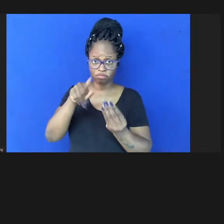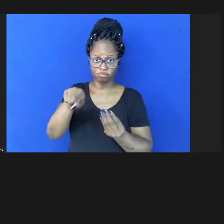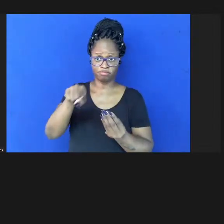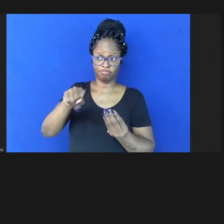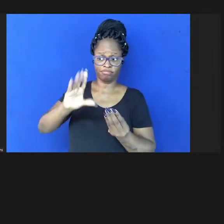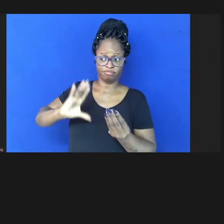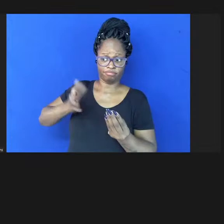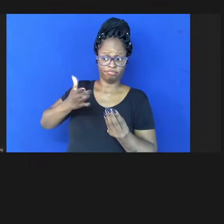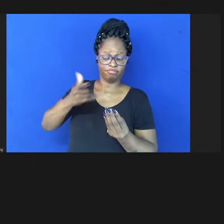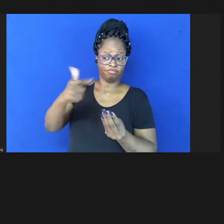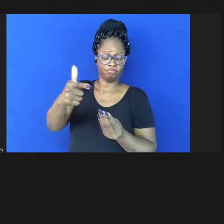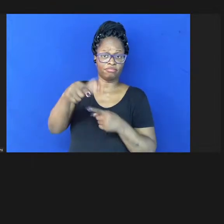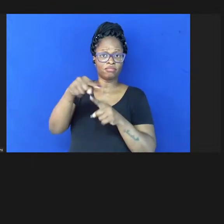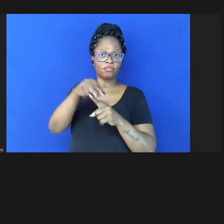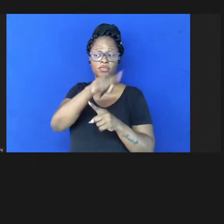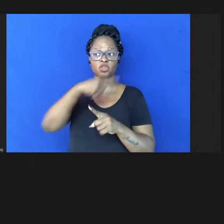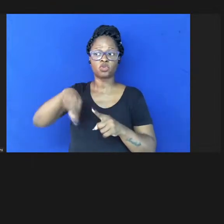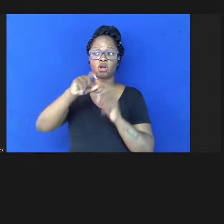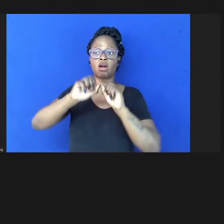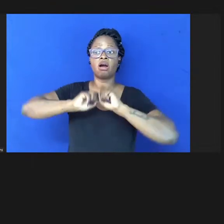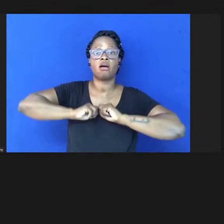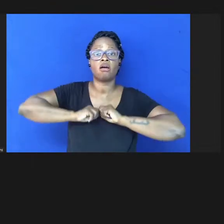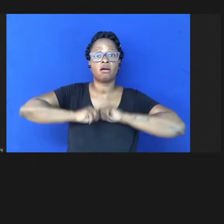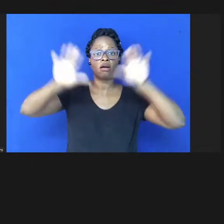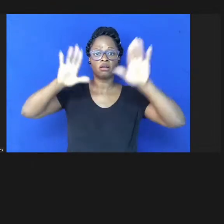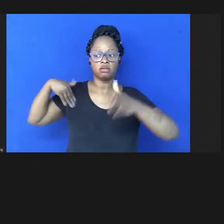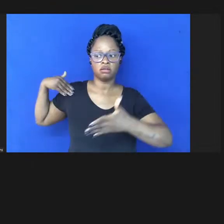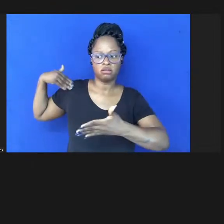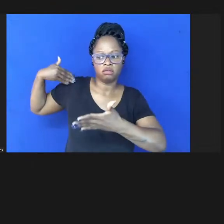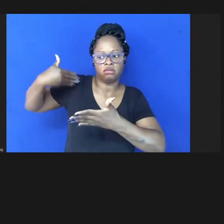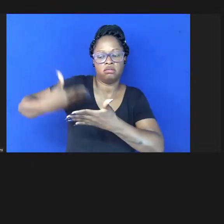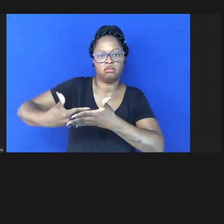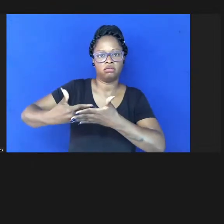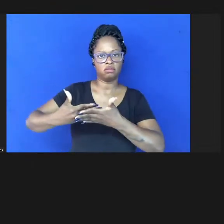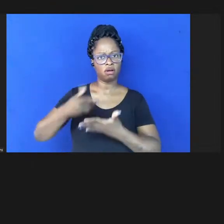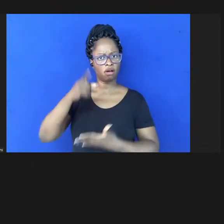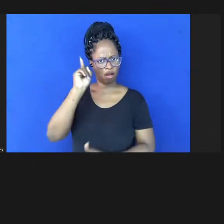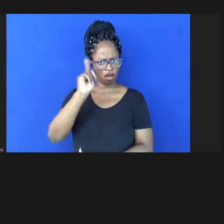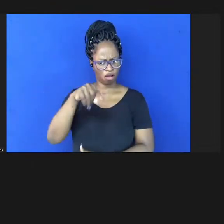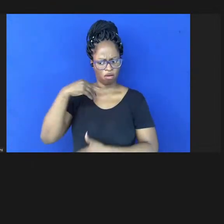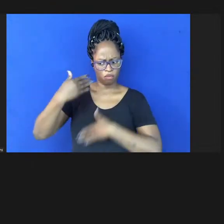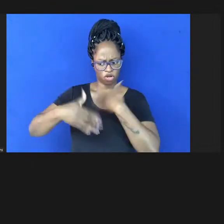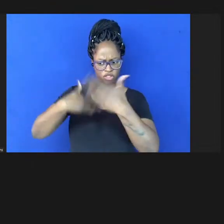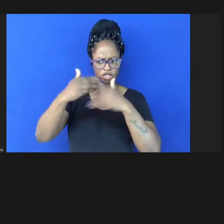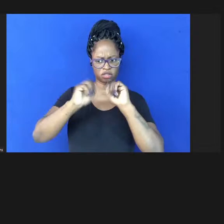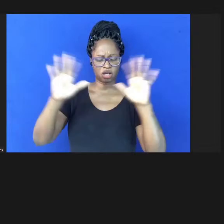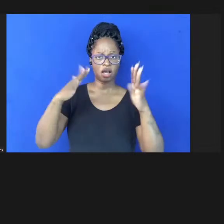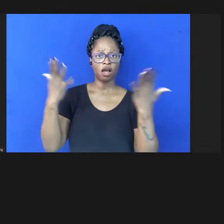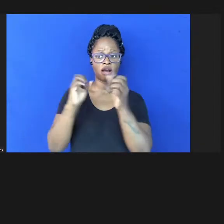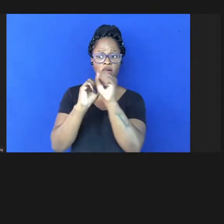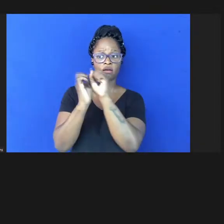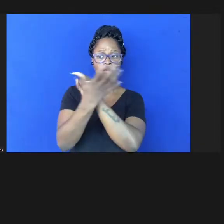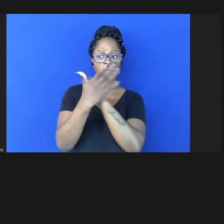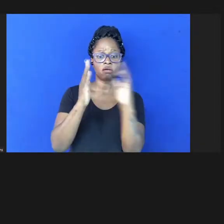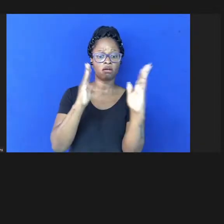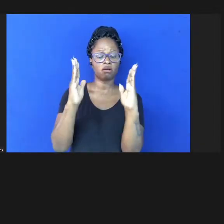sermos absolutamente transparentes com o processo a crise da covid-19